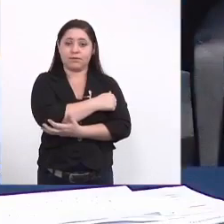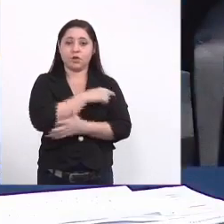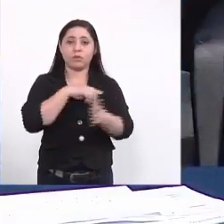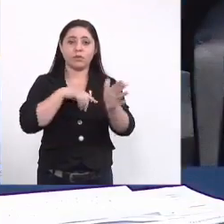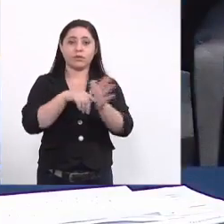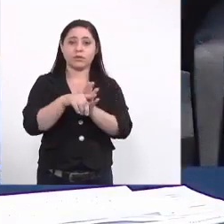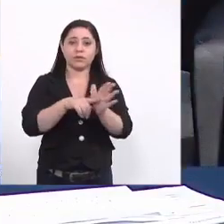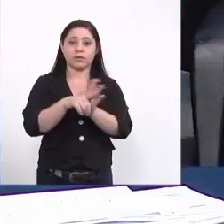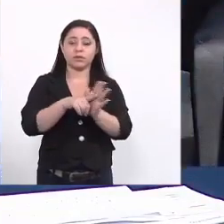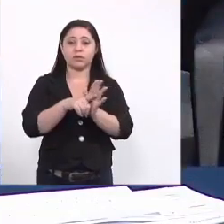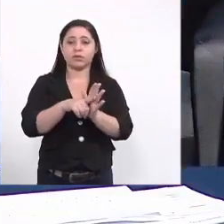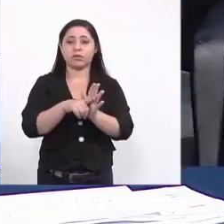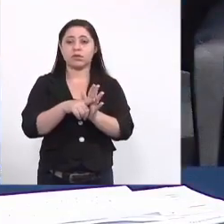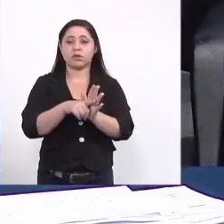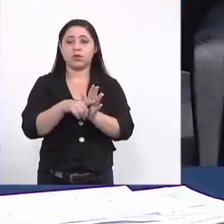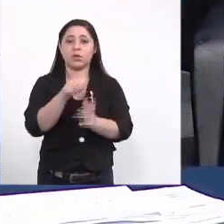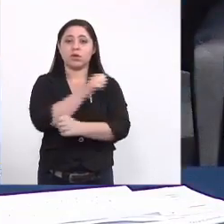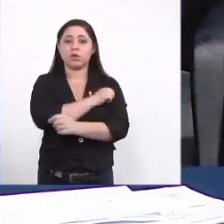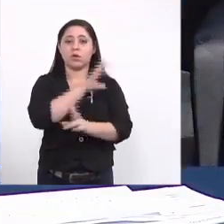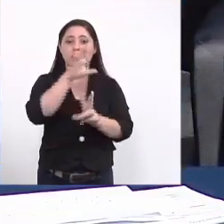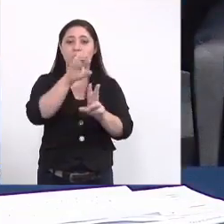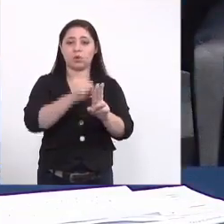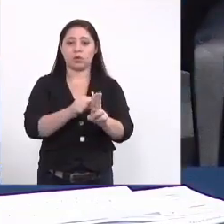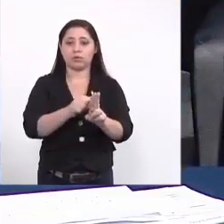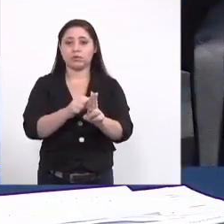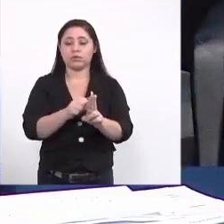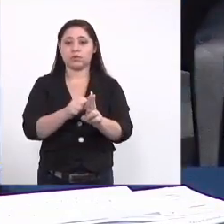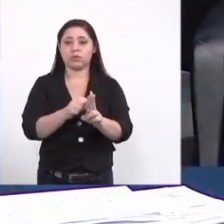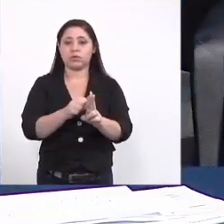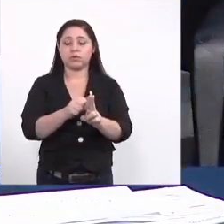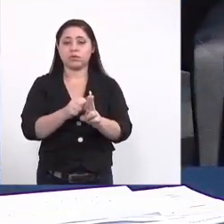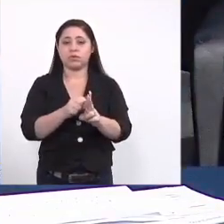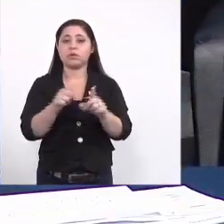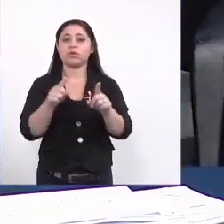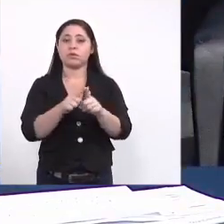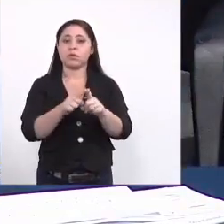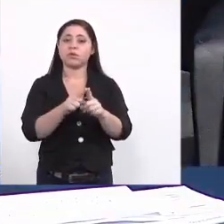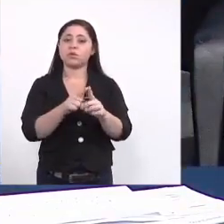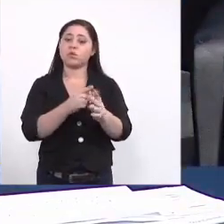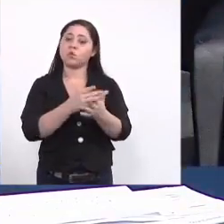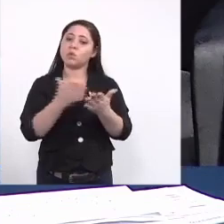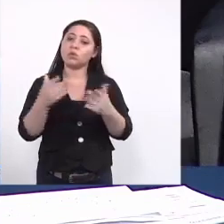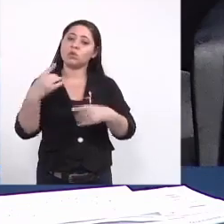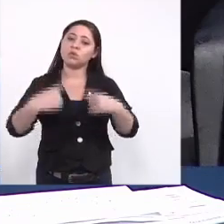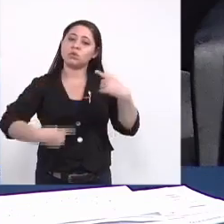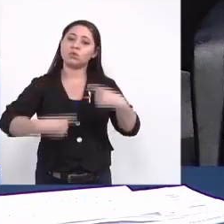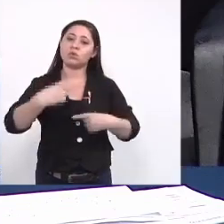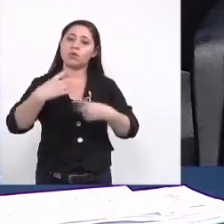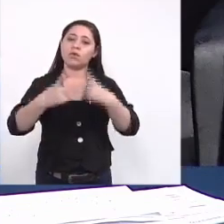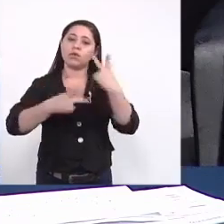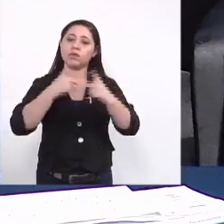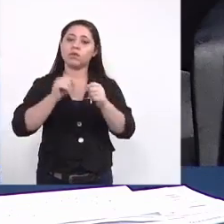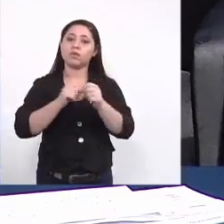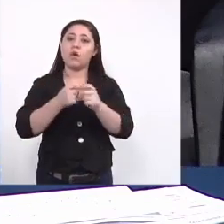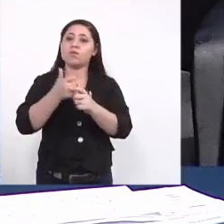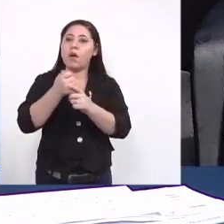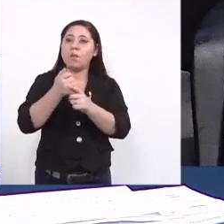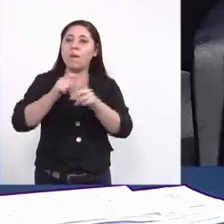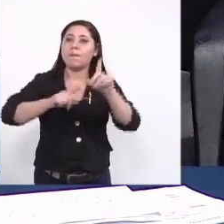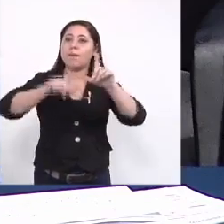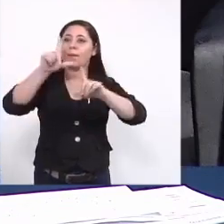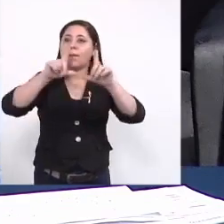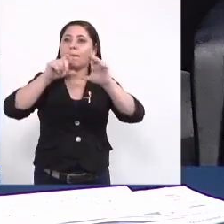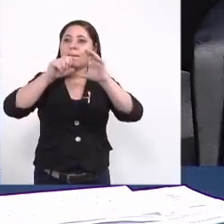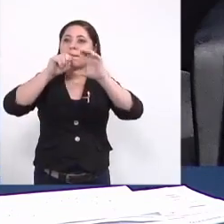pesquisador e aluno da UEMES nós continuamos o debate aqui que ele vai fazer uma apresentação